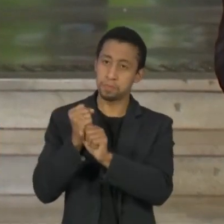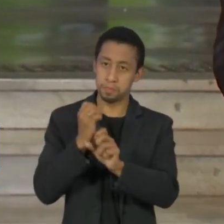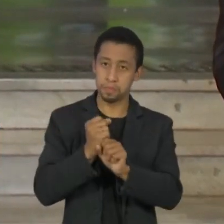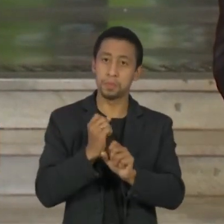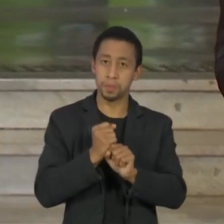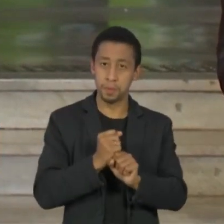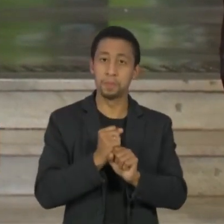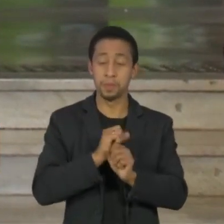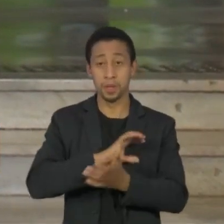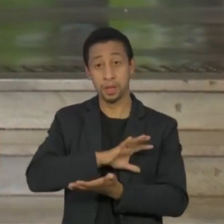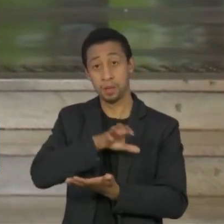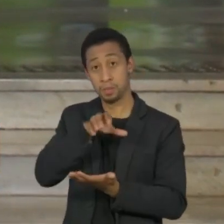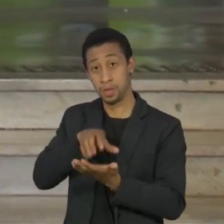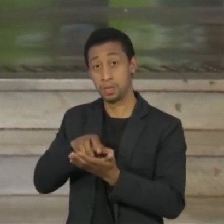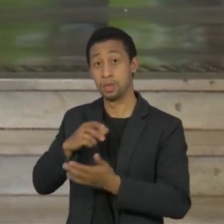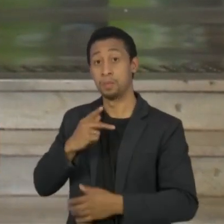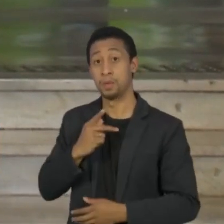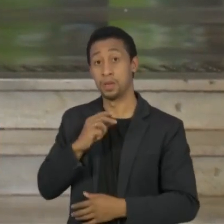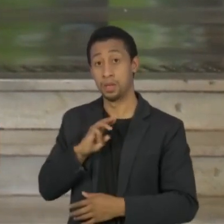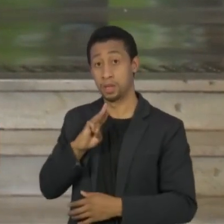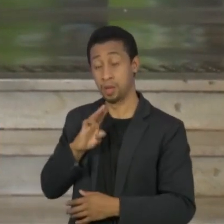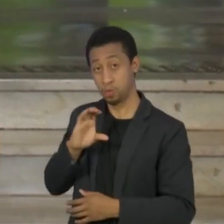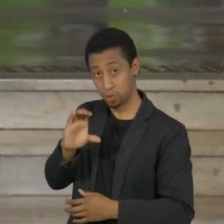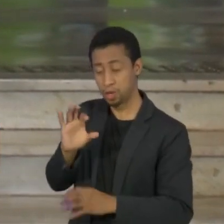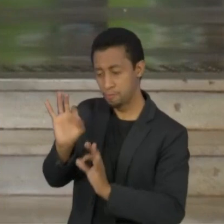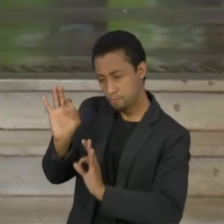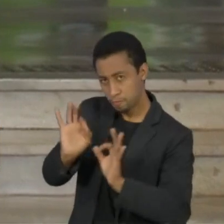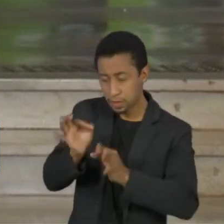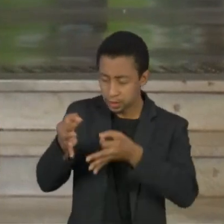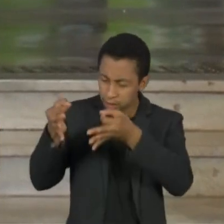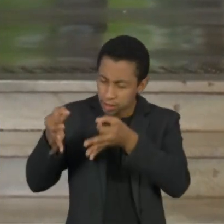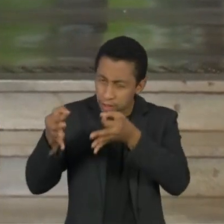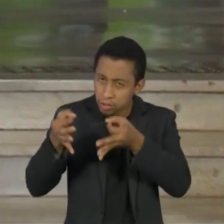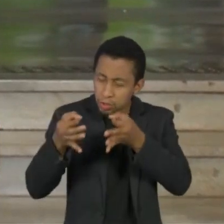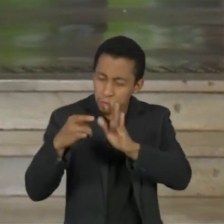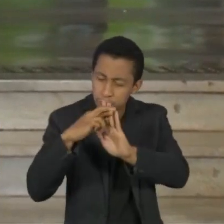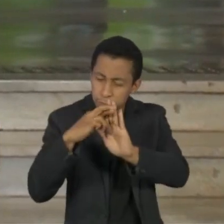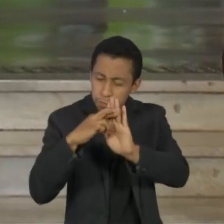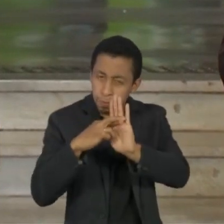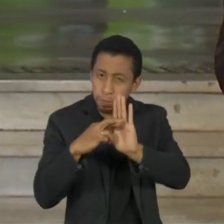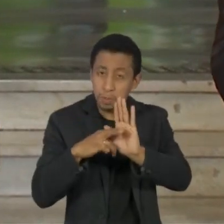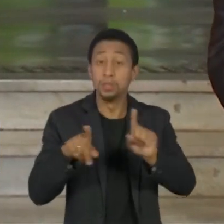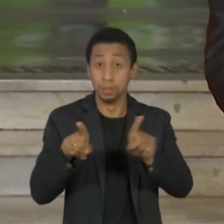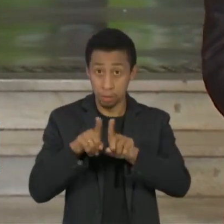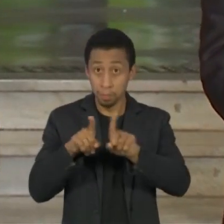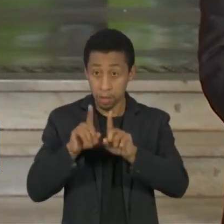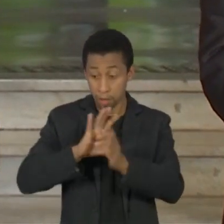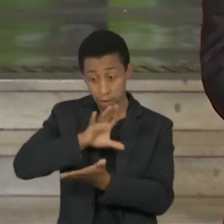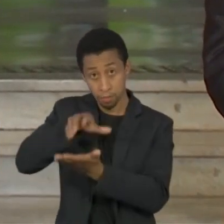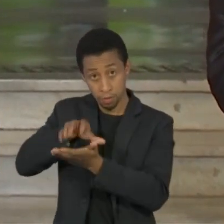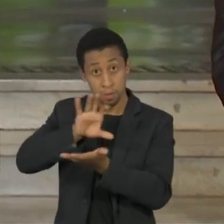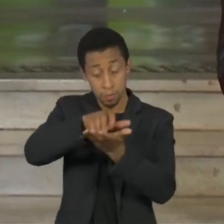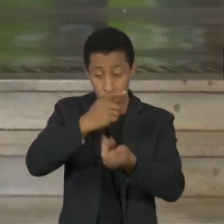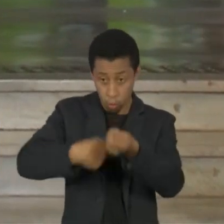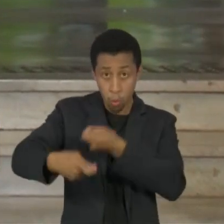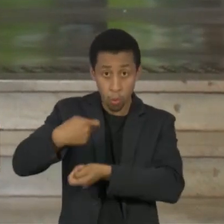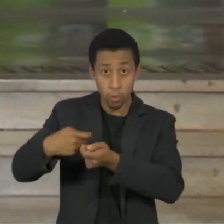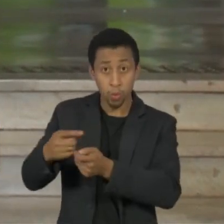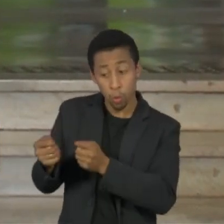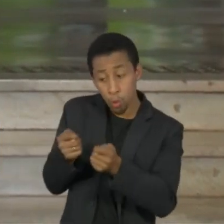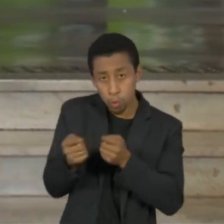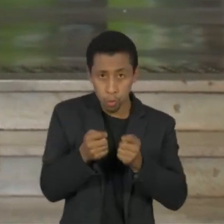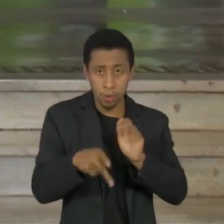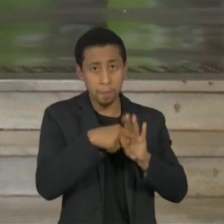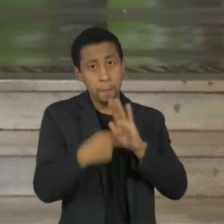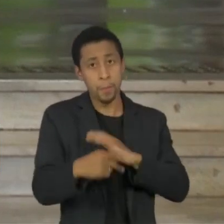PwC, de forma pró-bono, mas também por todos os órgãos controladores do governo do Estado. E